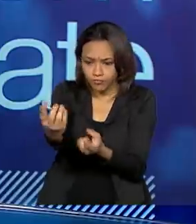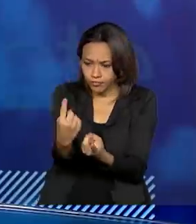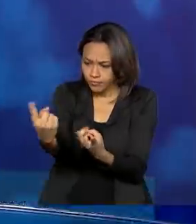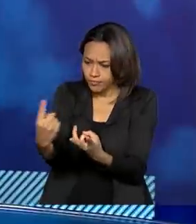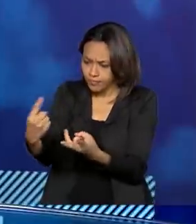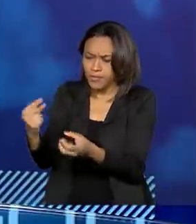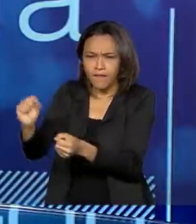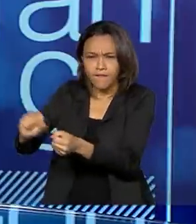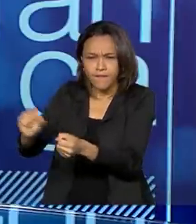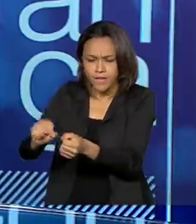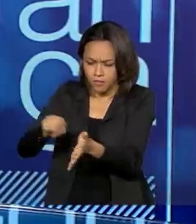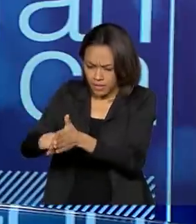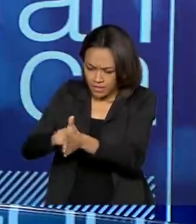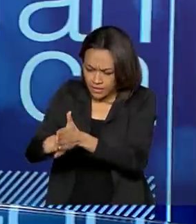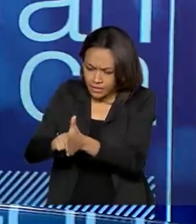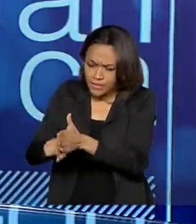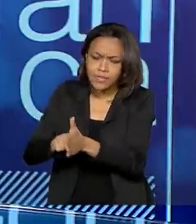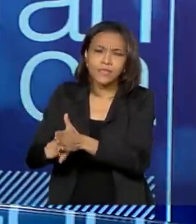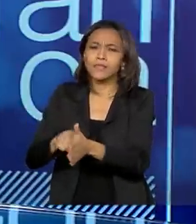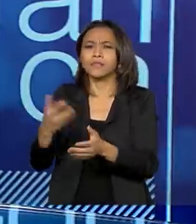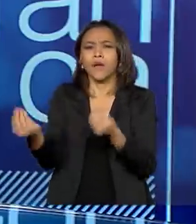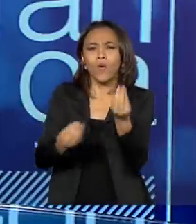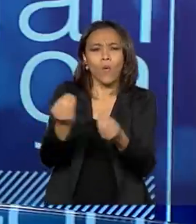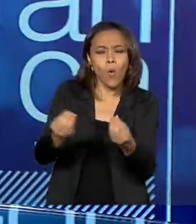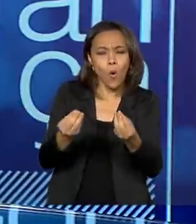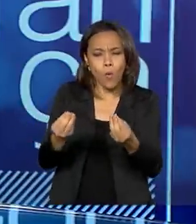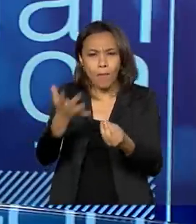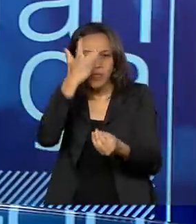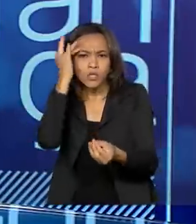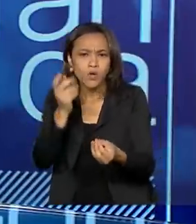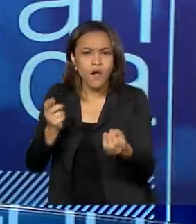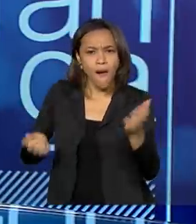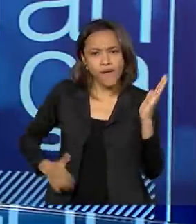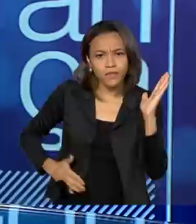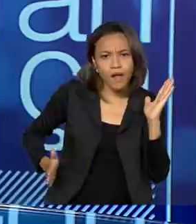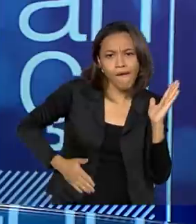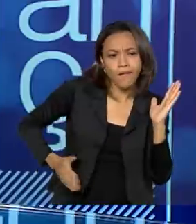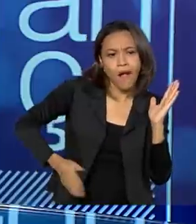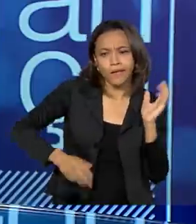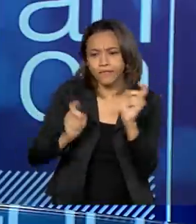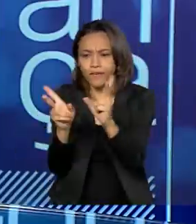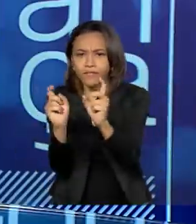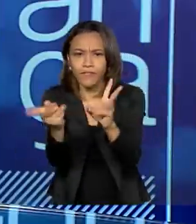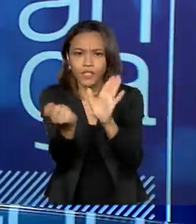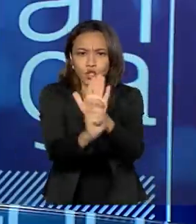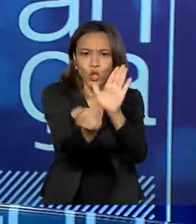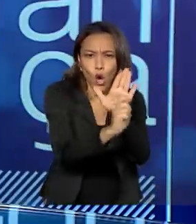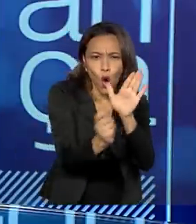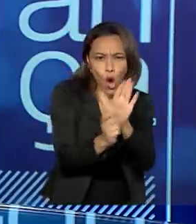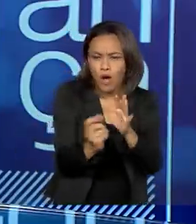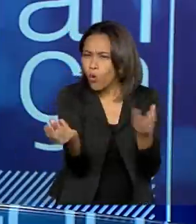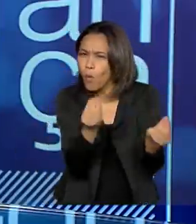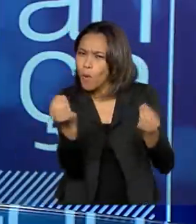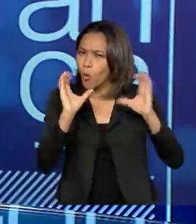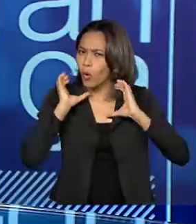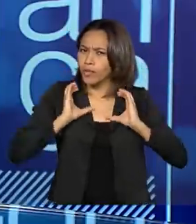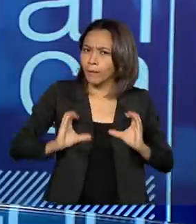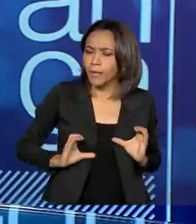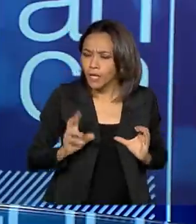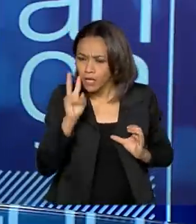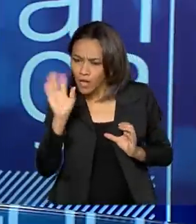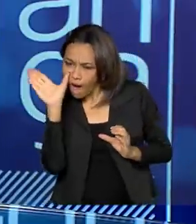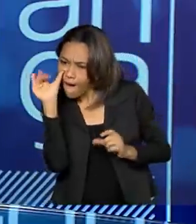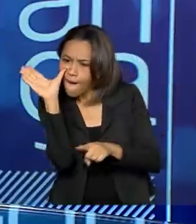relacionadas ao tráfico, ao comportamento do narcotraficante, a questão das drogas relacionada à questão da segurança pública,